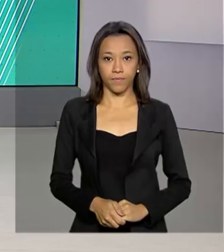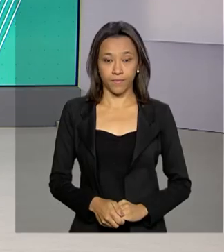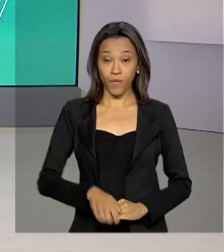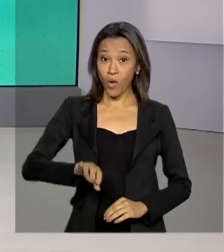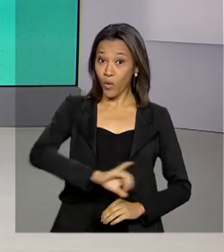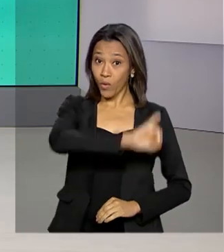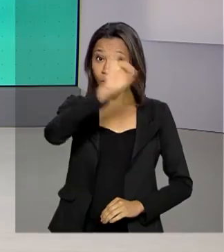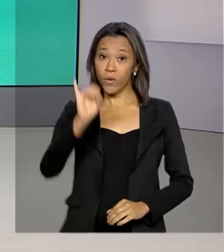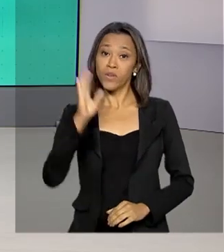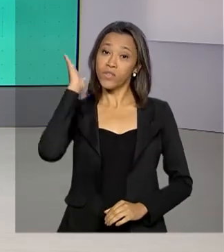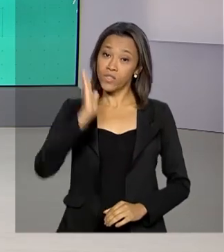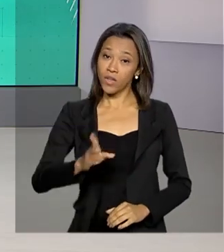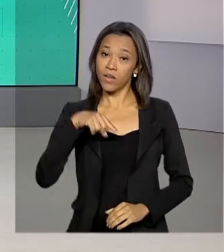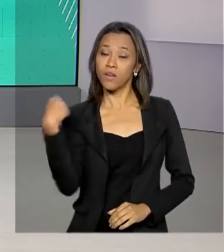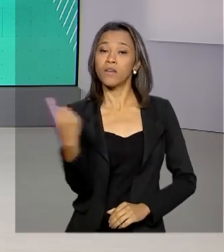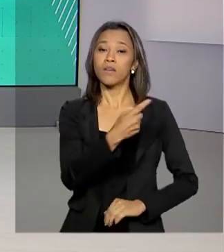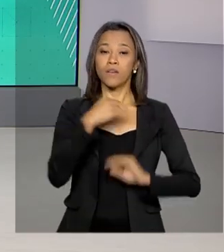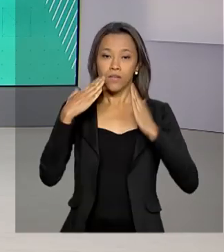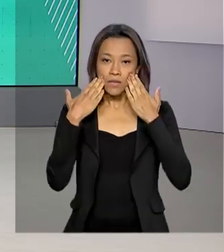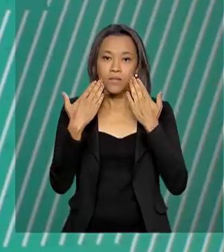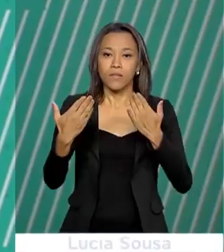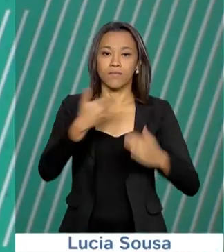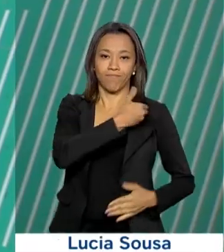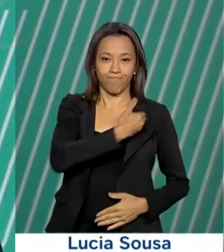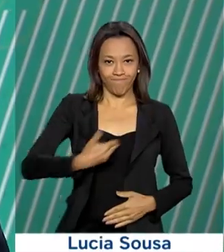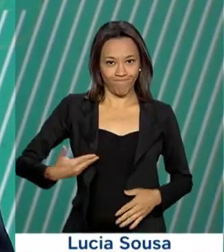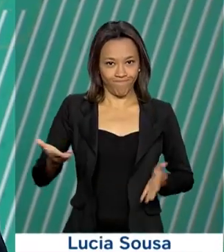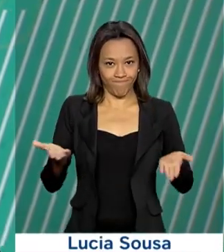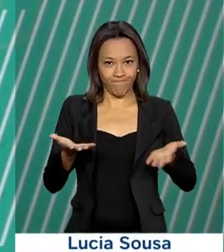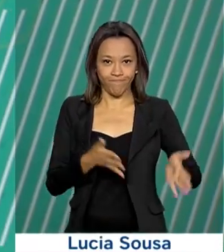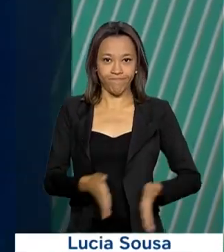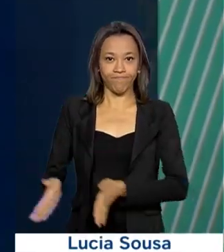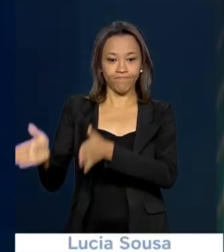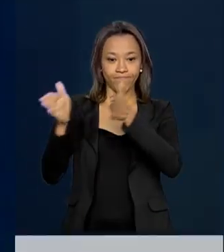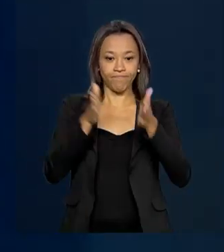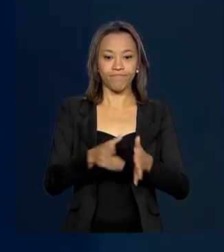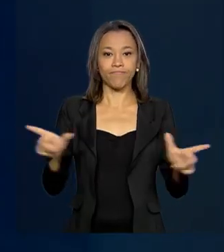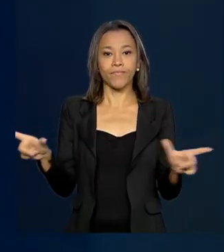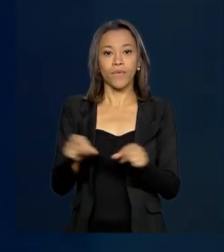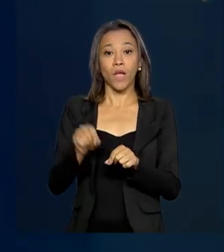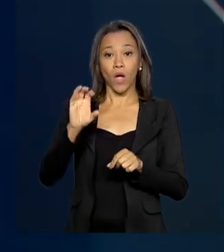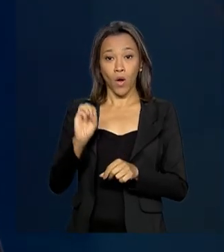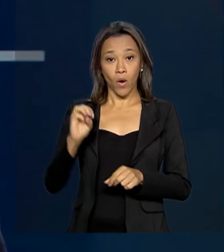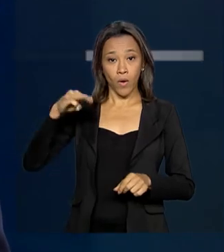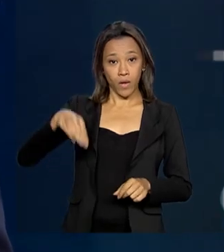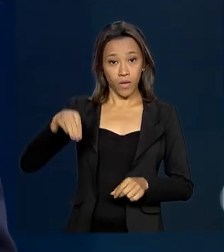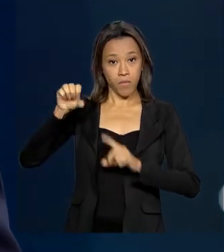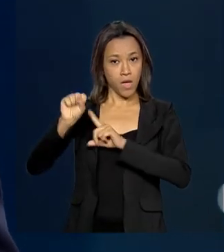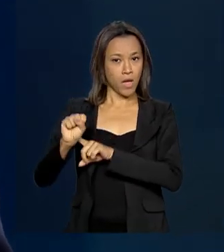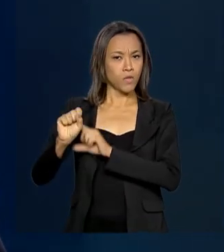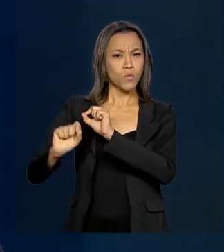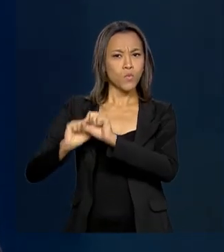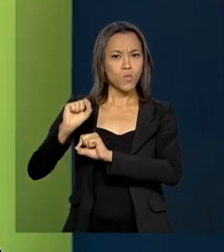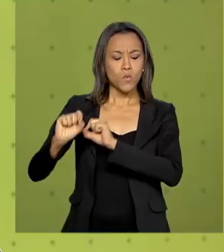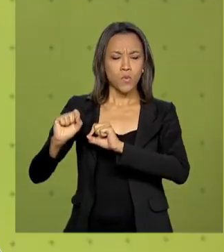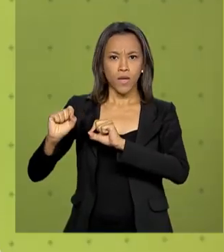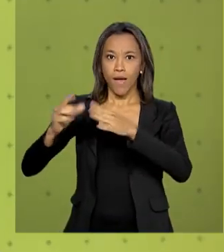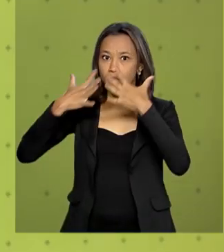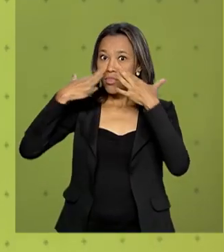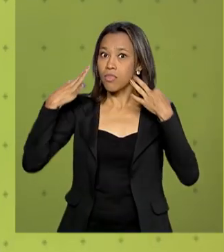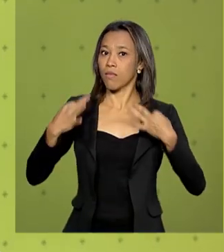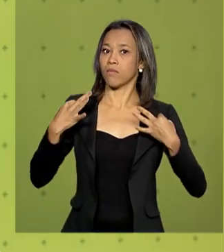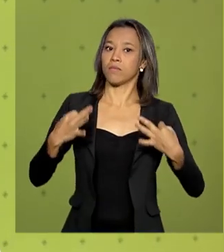Olá, já estamos no ar com o governo agora. A Organização Mundial da Saúde muda o nível de atenção para o